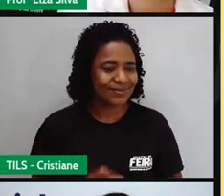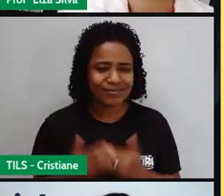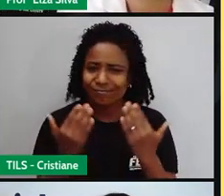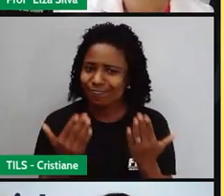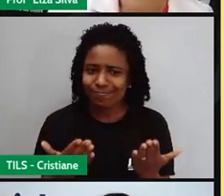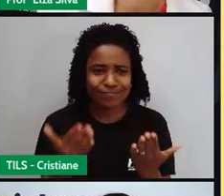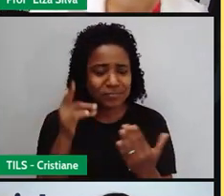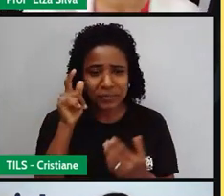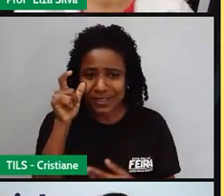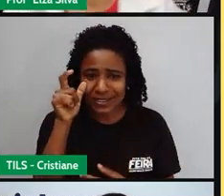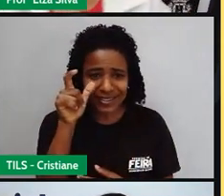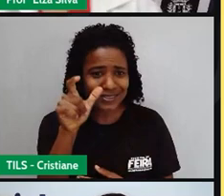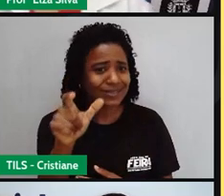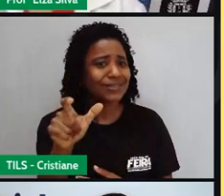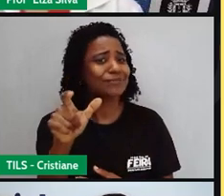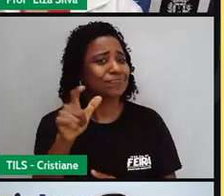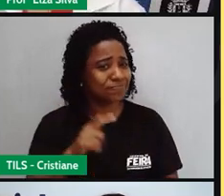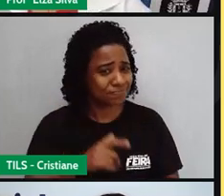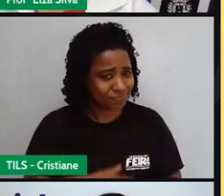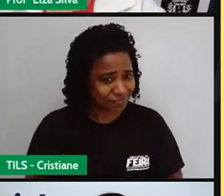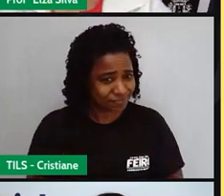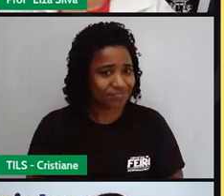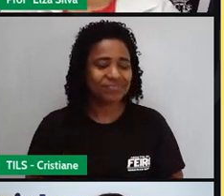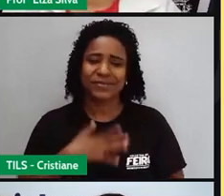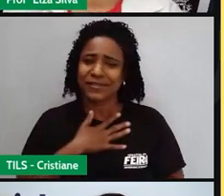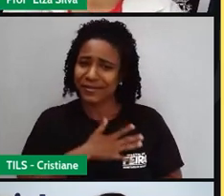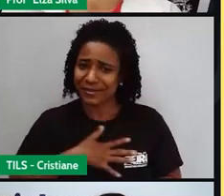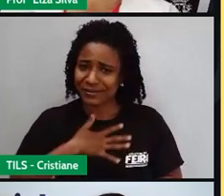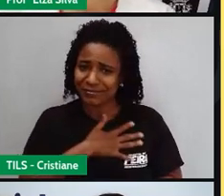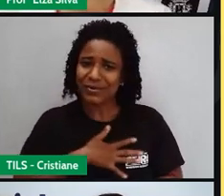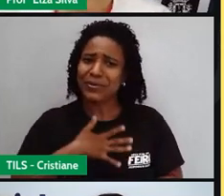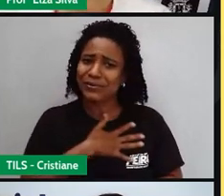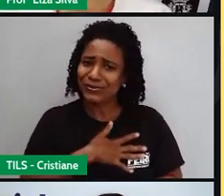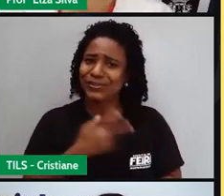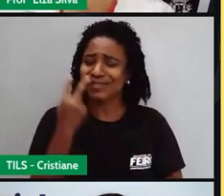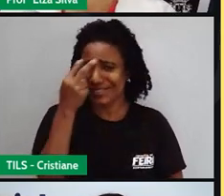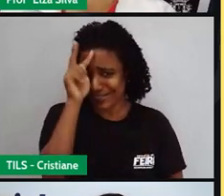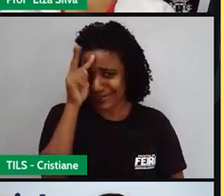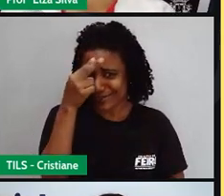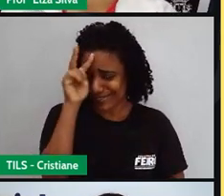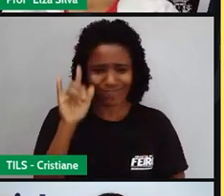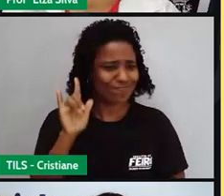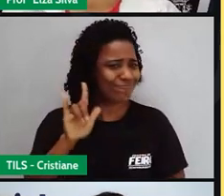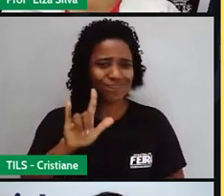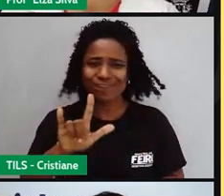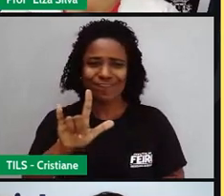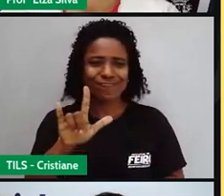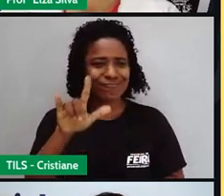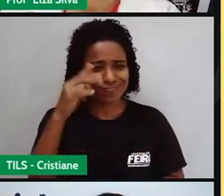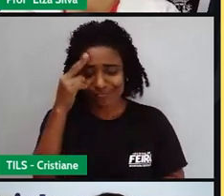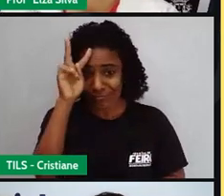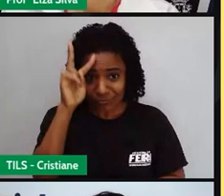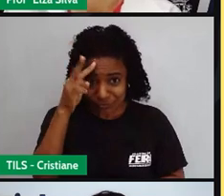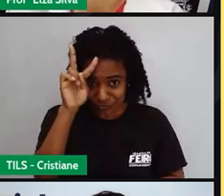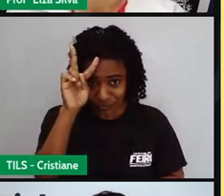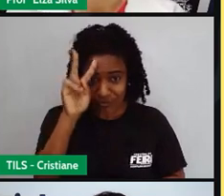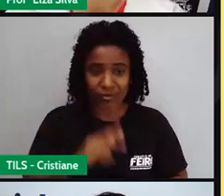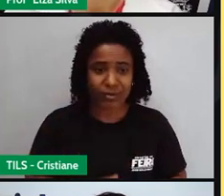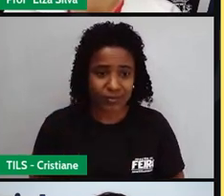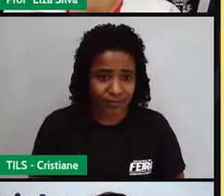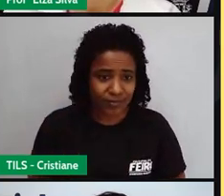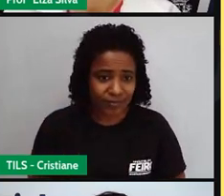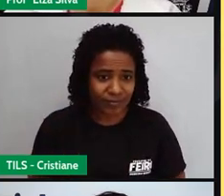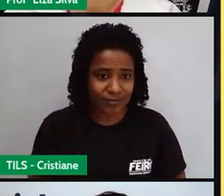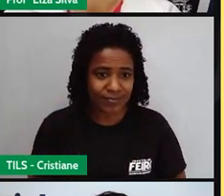Superinteressante. I loved this story. Eu amei essa história. So, let's